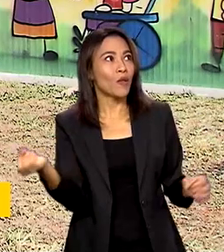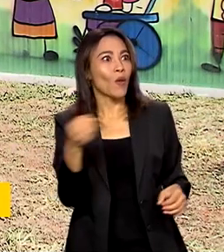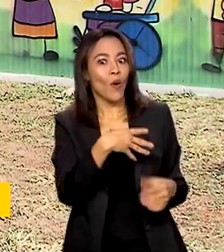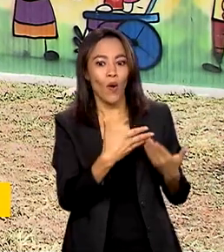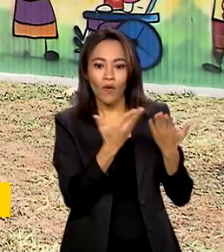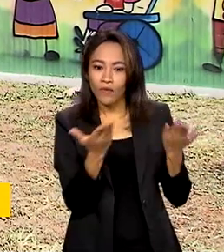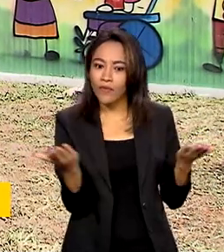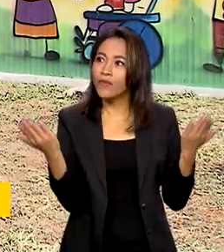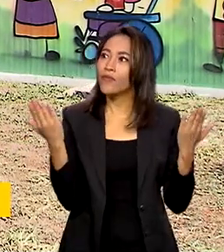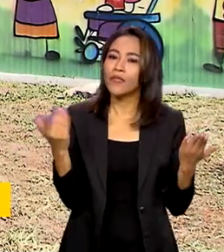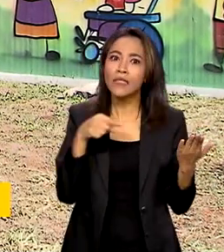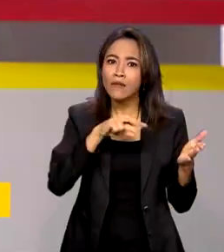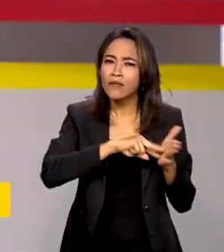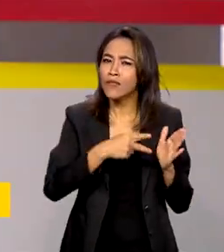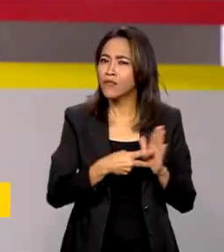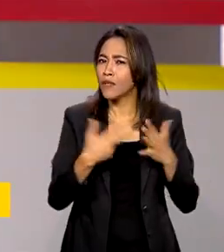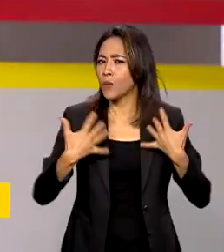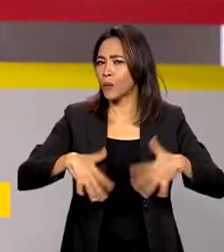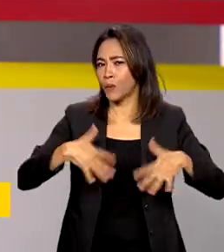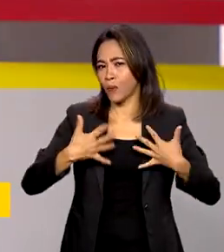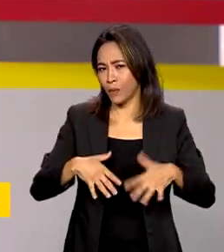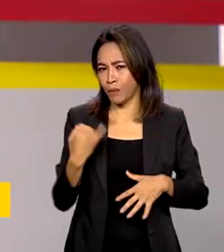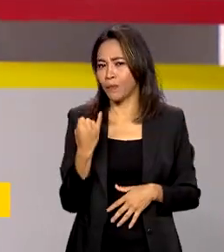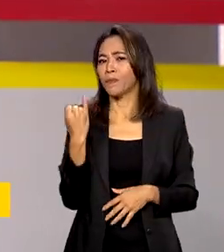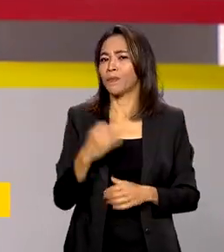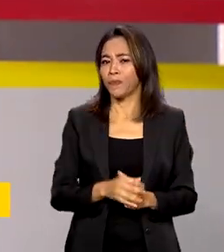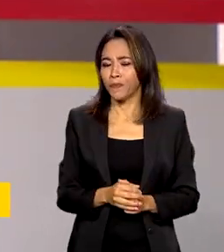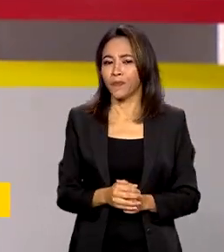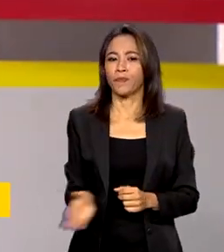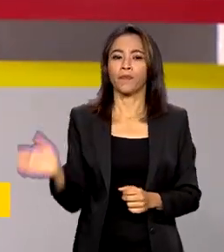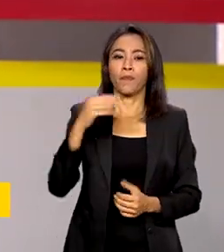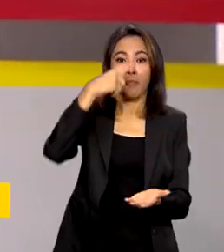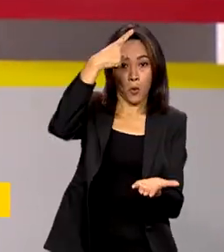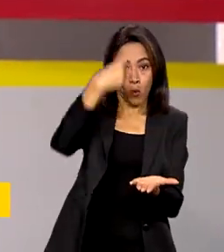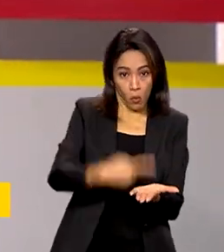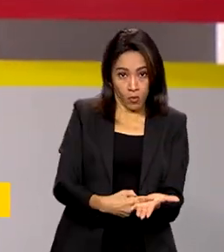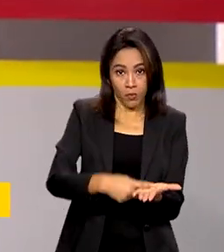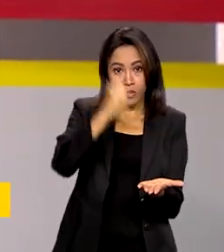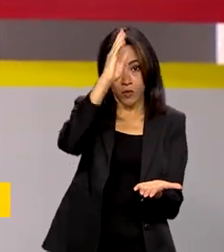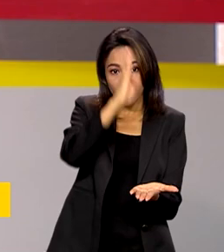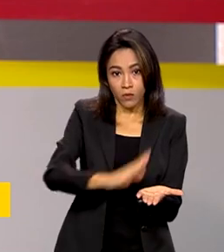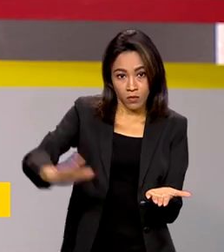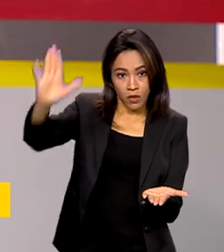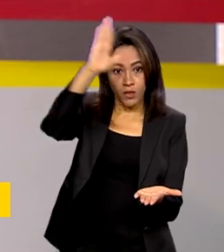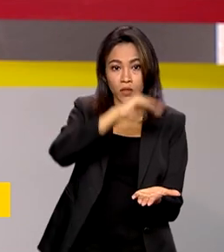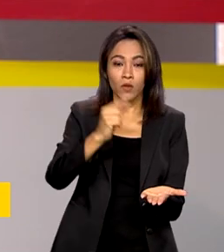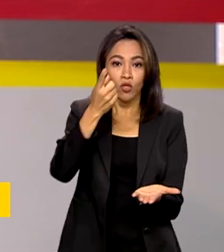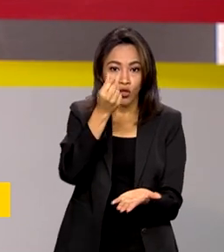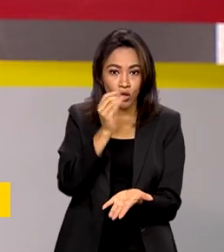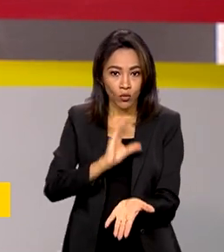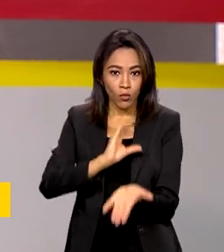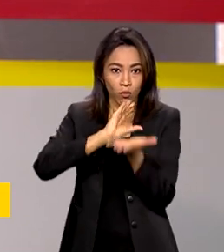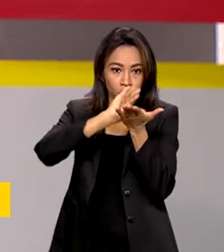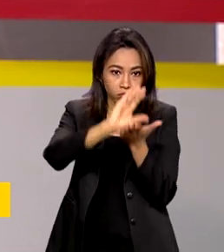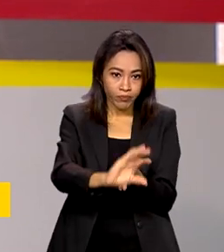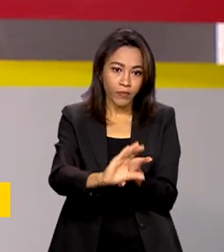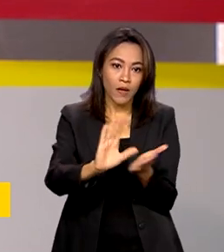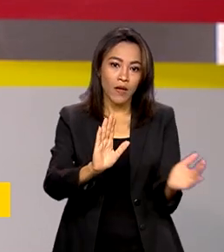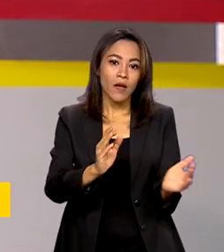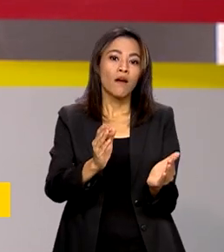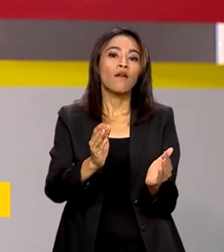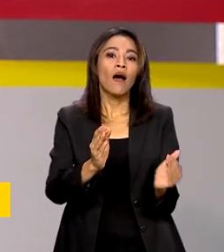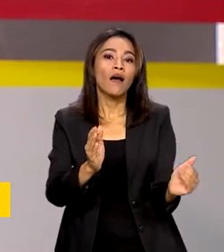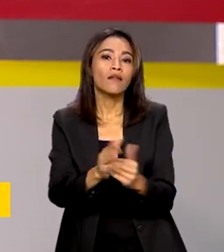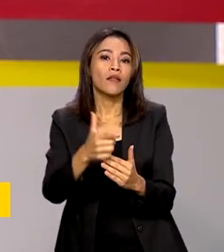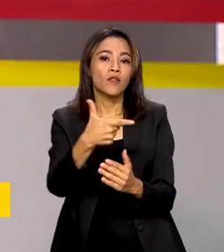significa muito para a comunidade. Pelo Pacto Nacional, os recursos para investimentos serão liberados até 2026.